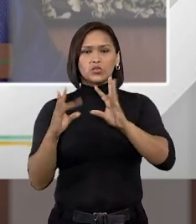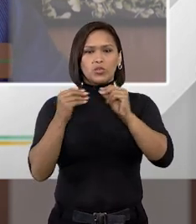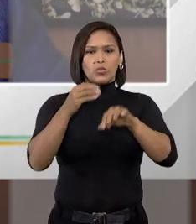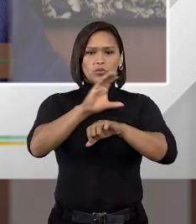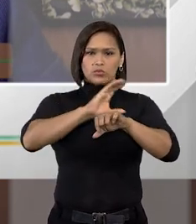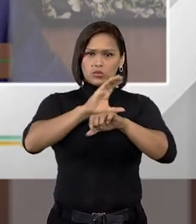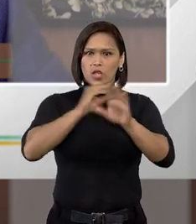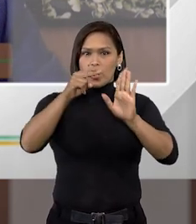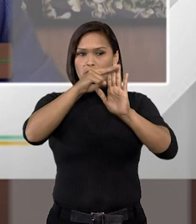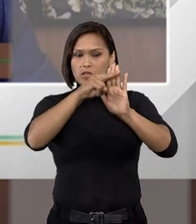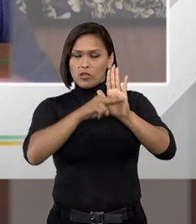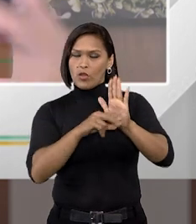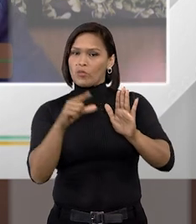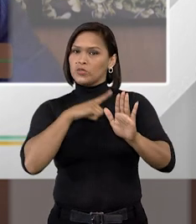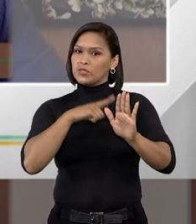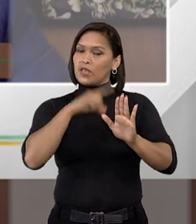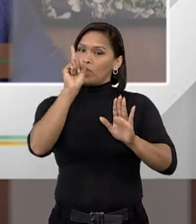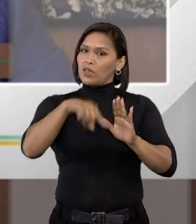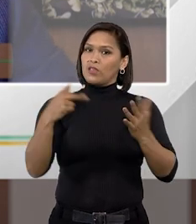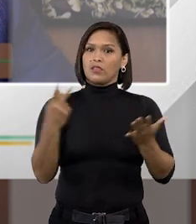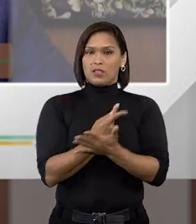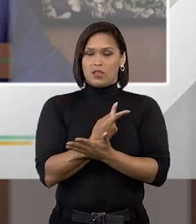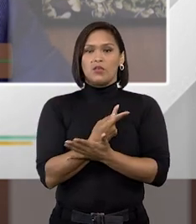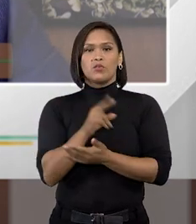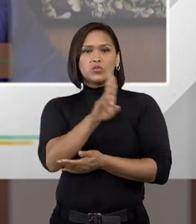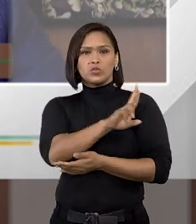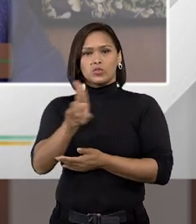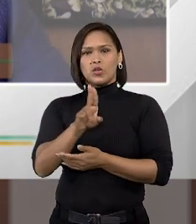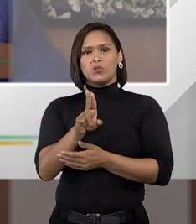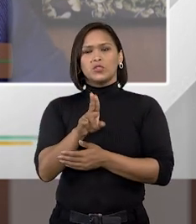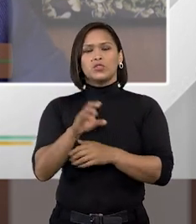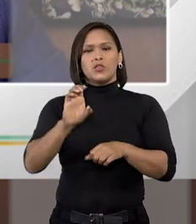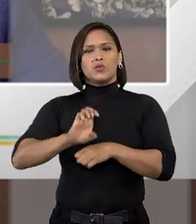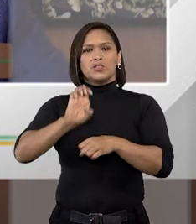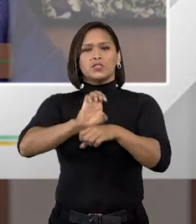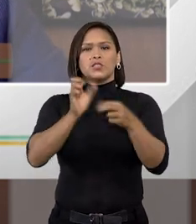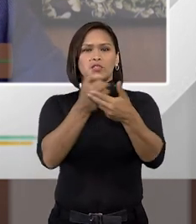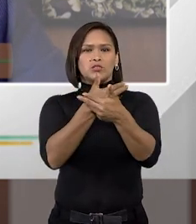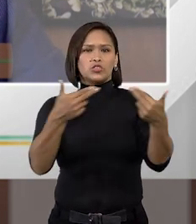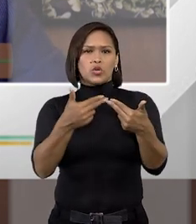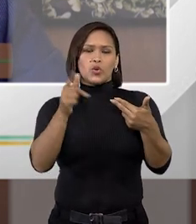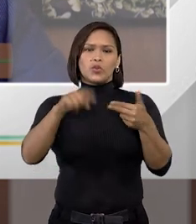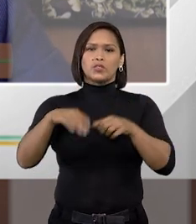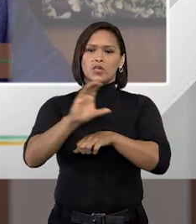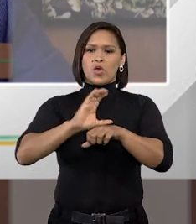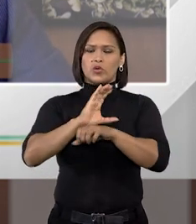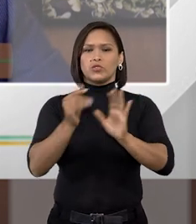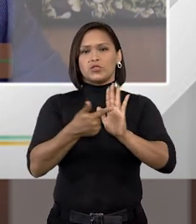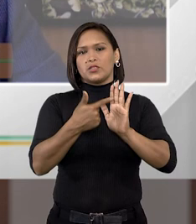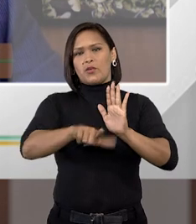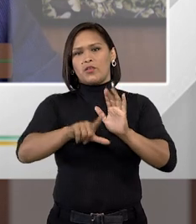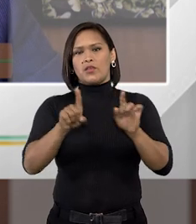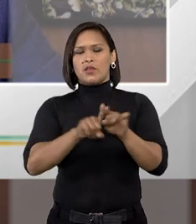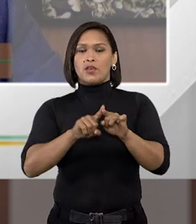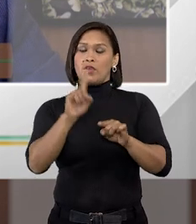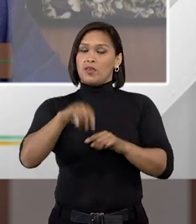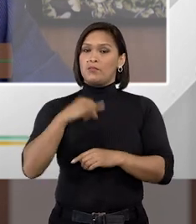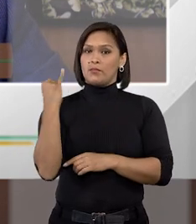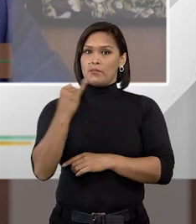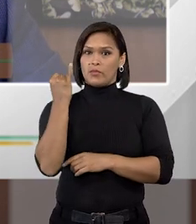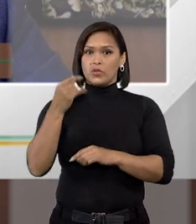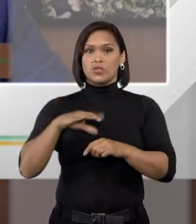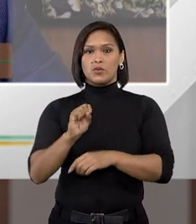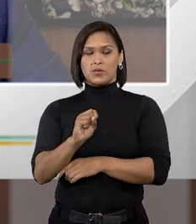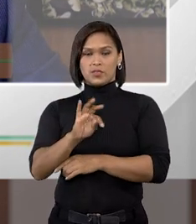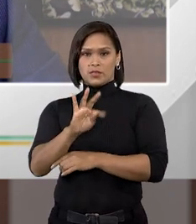objetivos constitucionais, daí que se chama de um estado de coisas inconstitucionais, né? E é muito importante